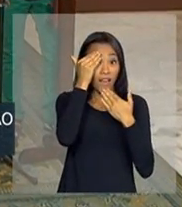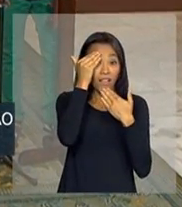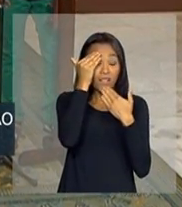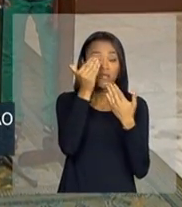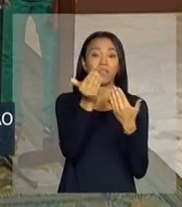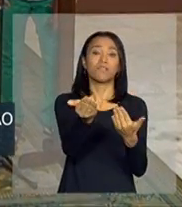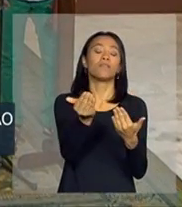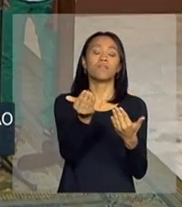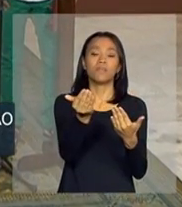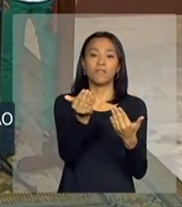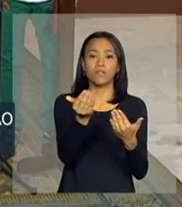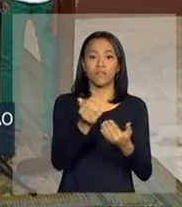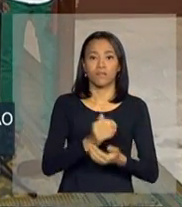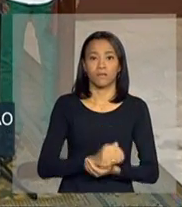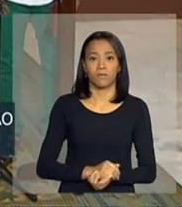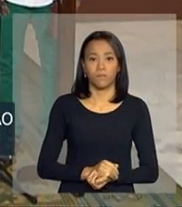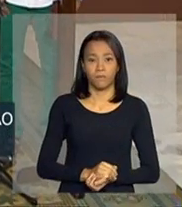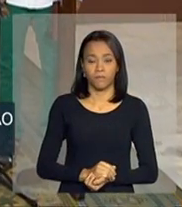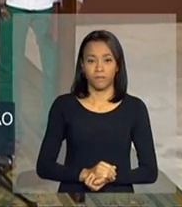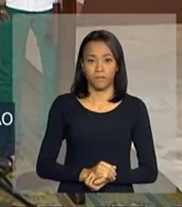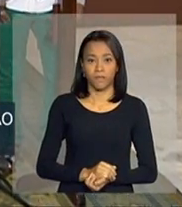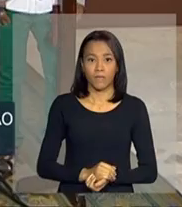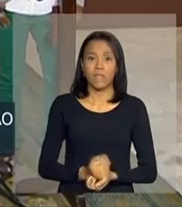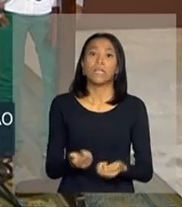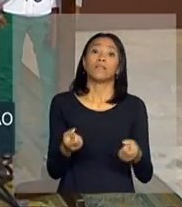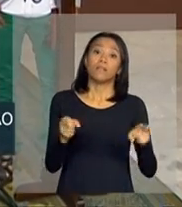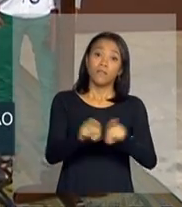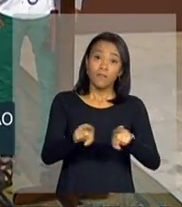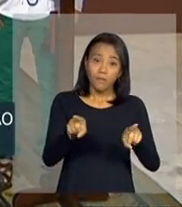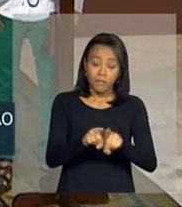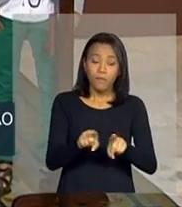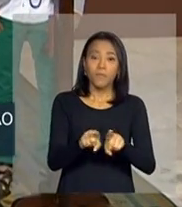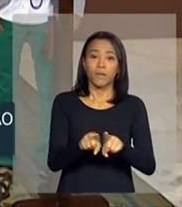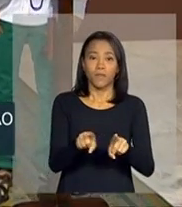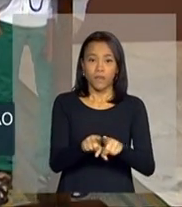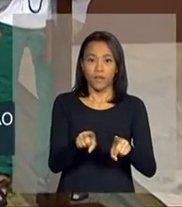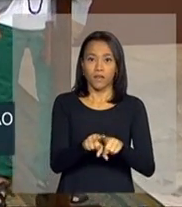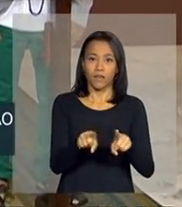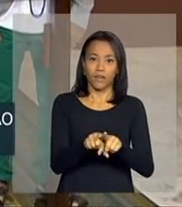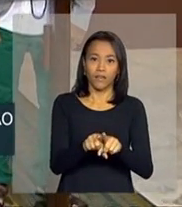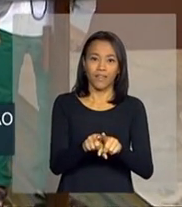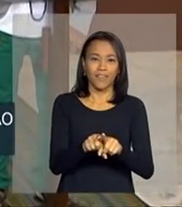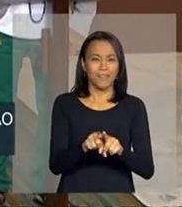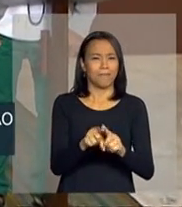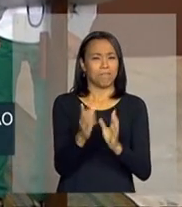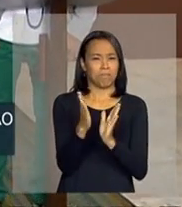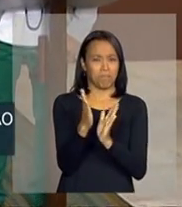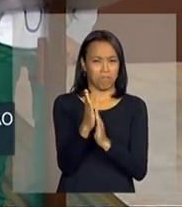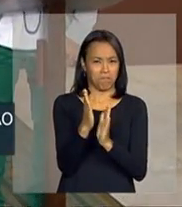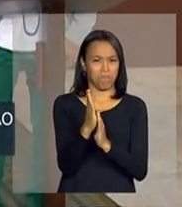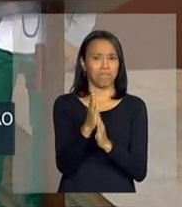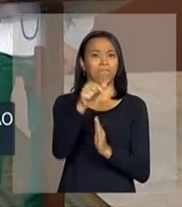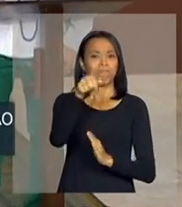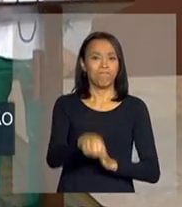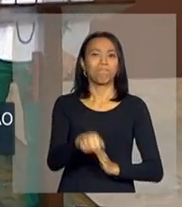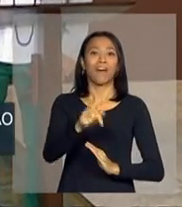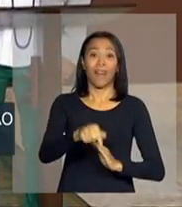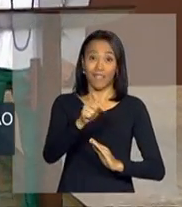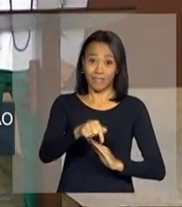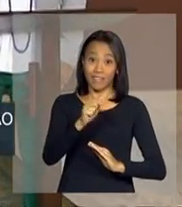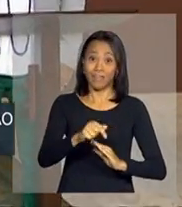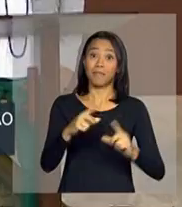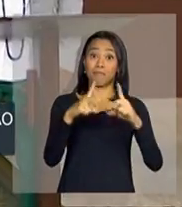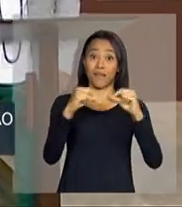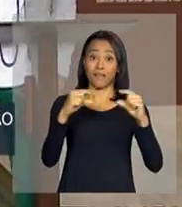também inclui parabenizar Brasília aos seus